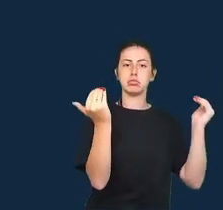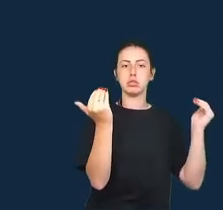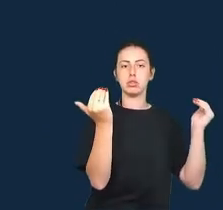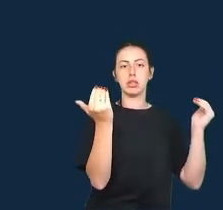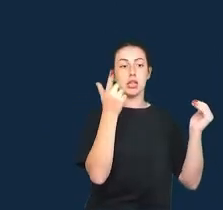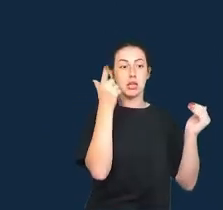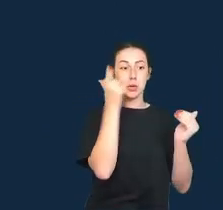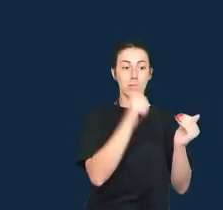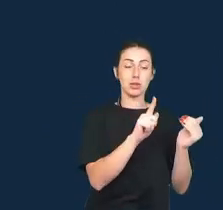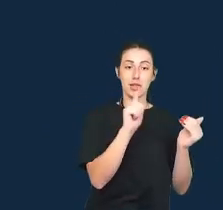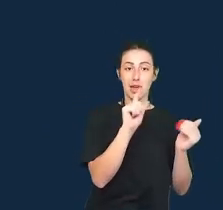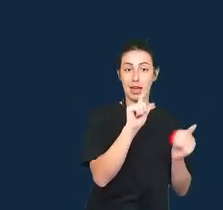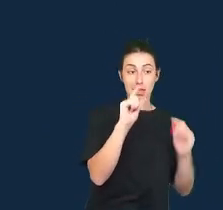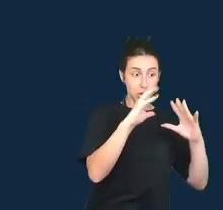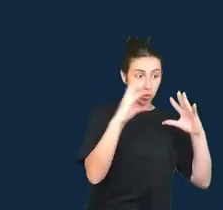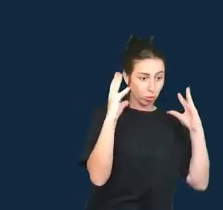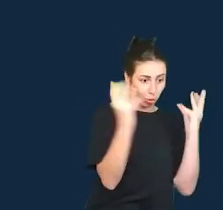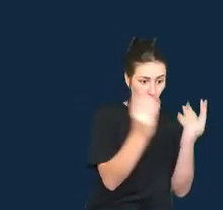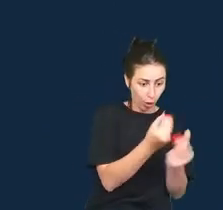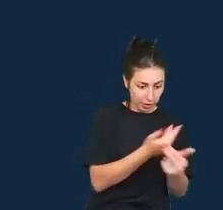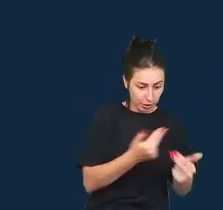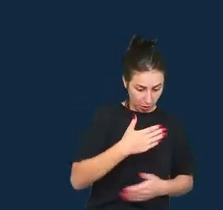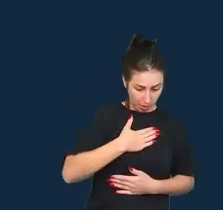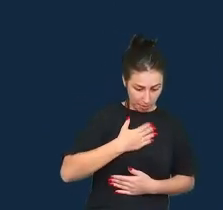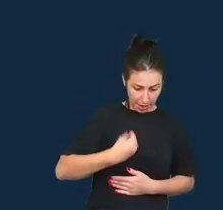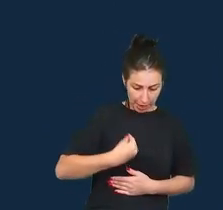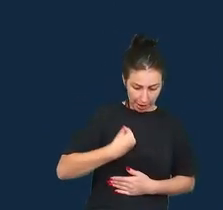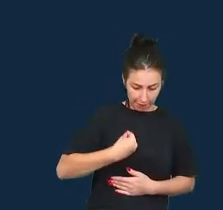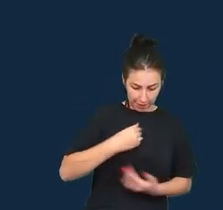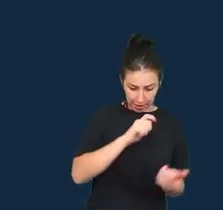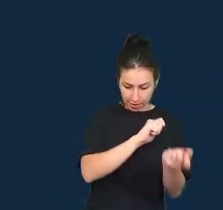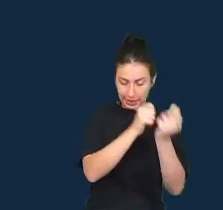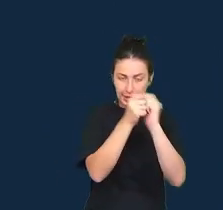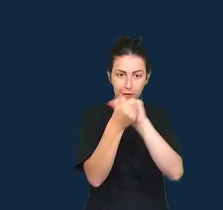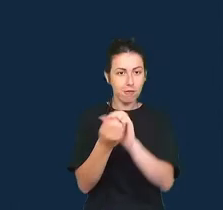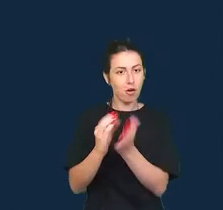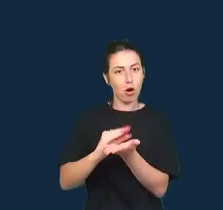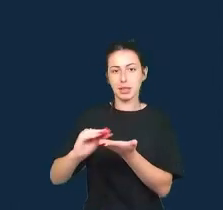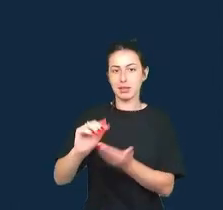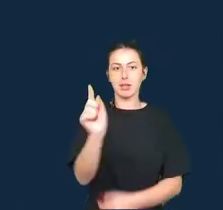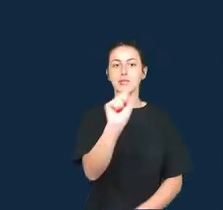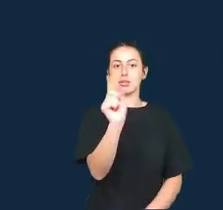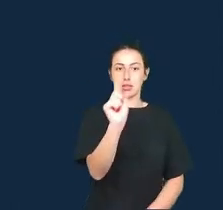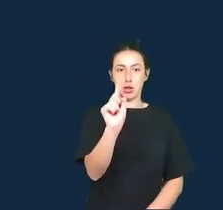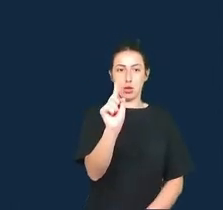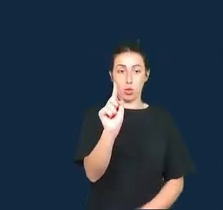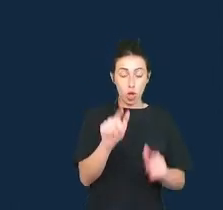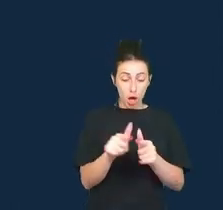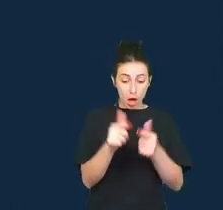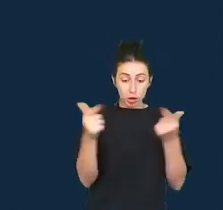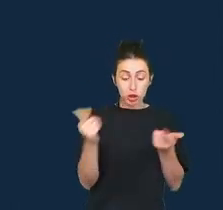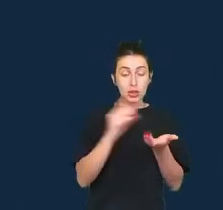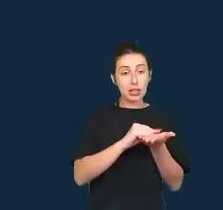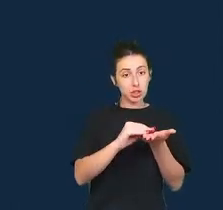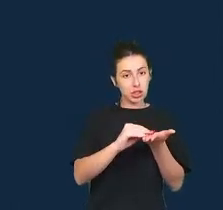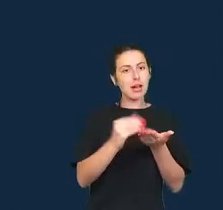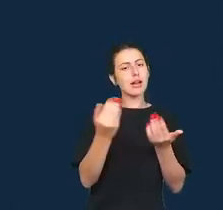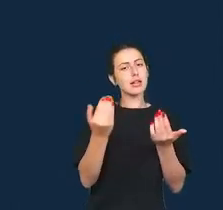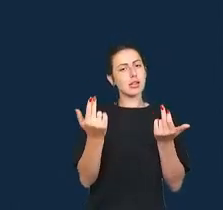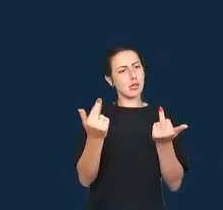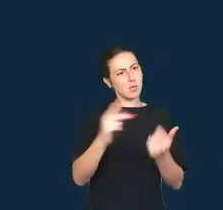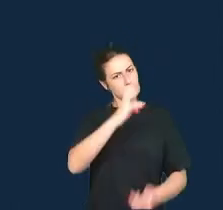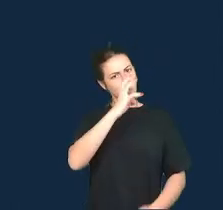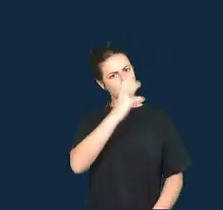todos os nossos aspectos, todos os aspectos da nossa vida em dados, mas o jornalismo de dados também interroga esses regimes de dados e cria espaço para